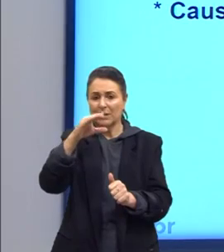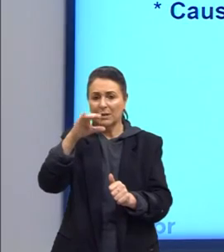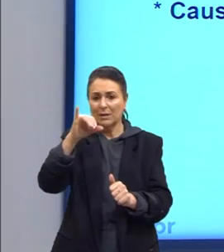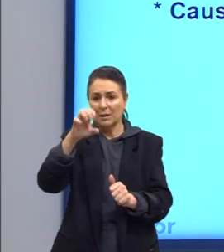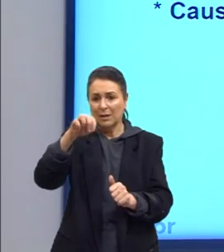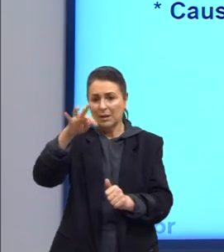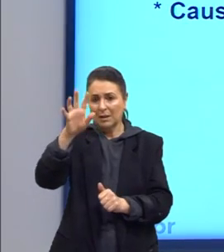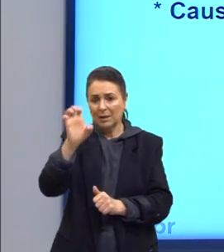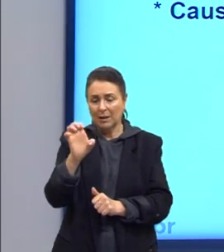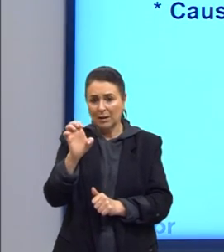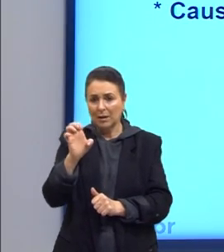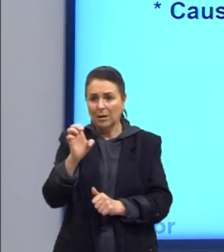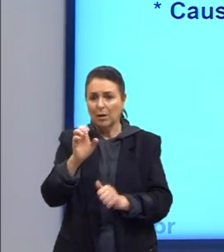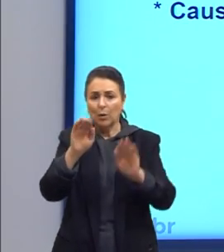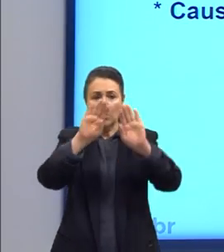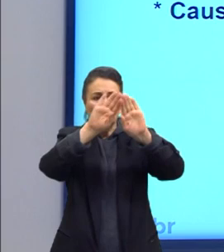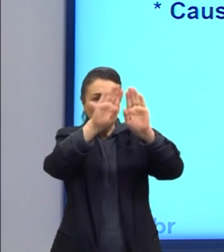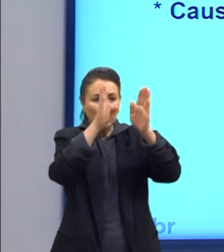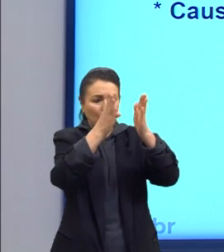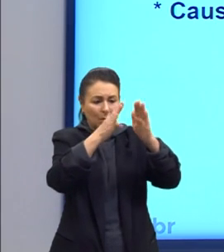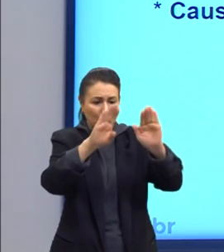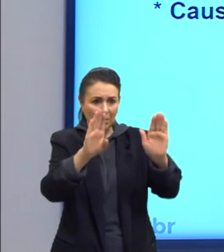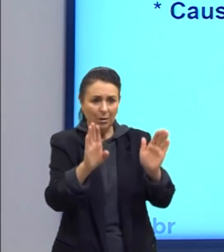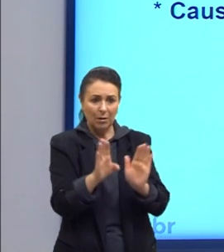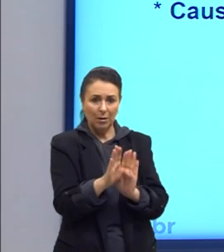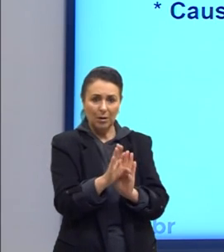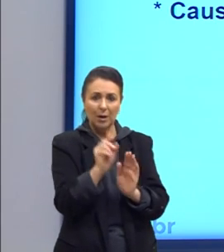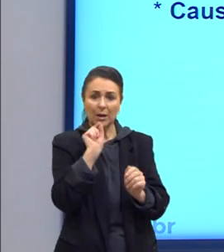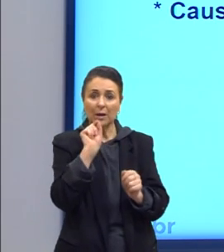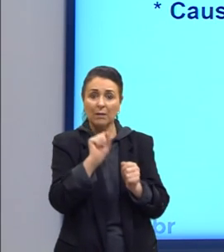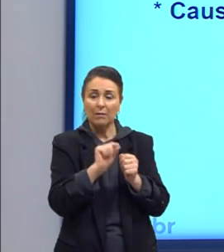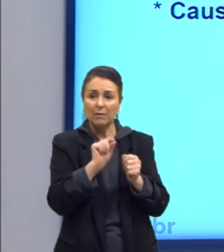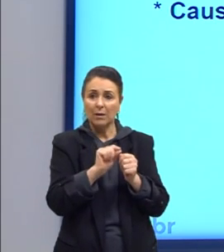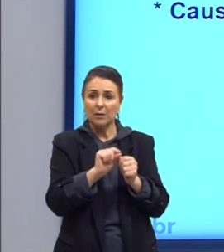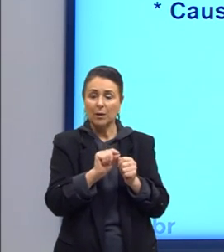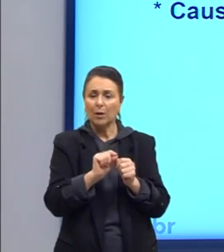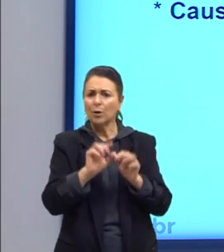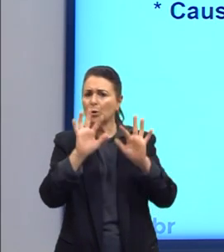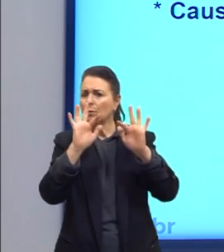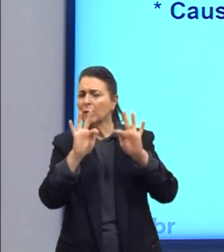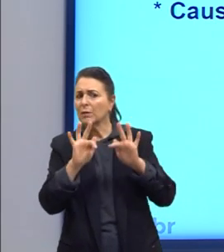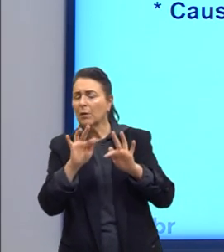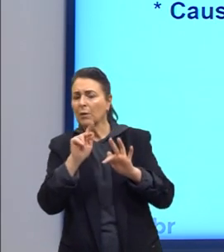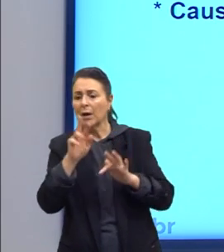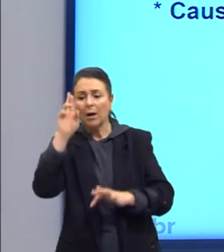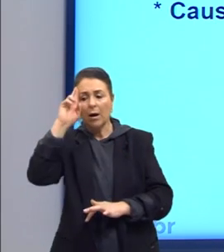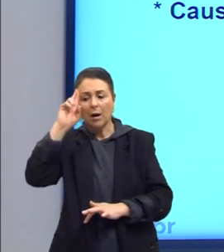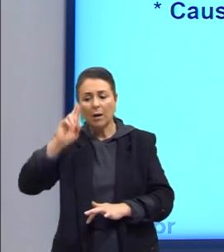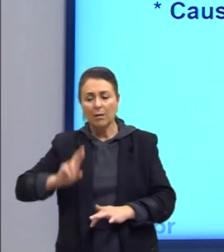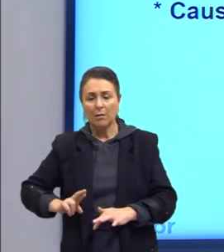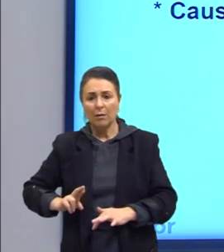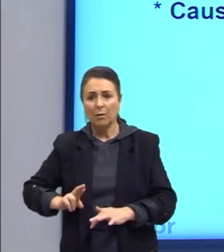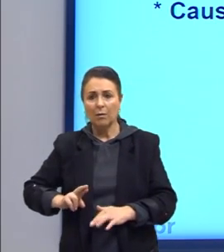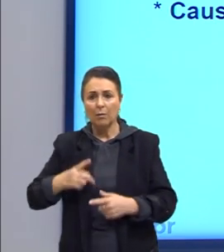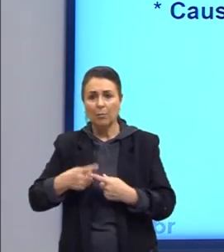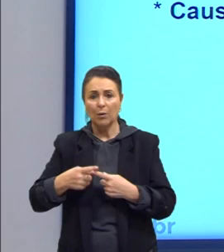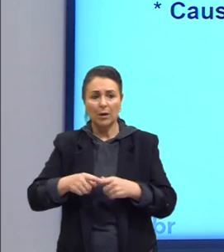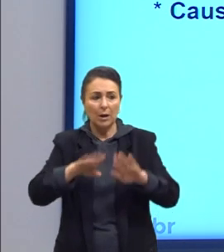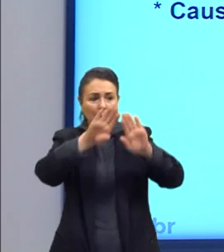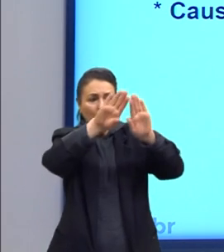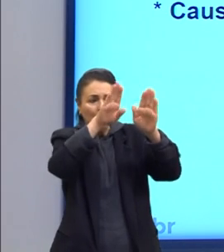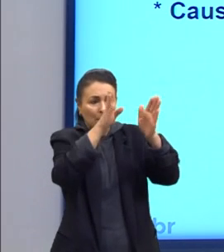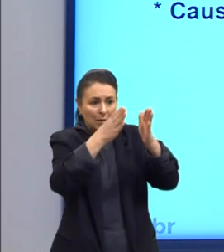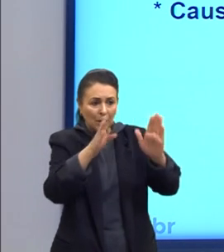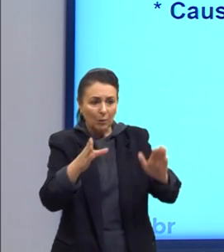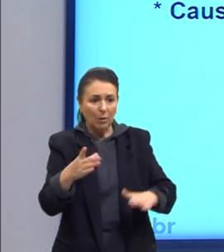eficiente, o escultor que molda a estátua. E a causa final, a razão por que aquela estátua existiu.